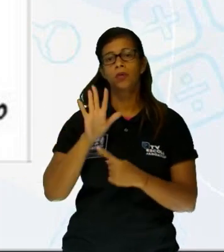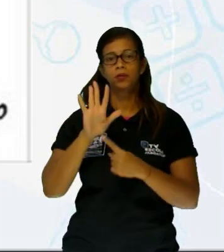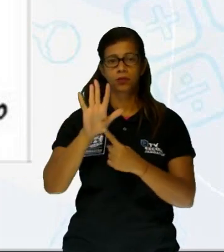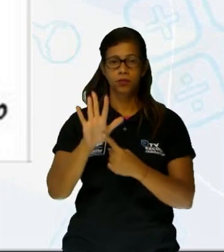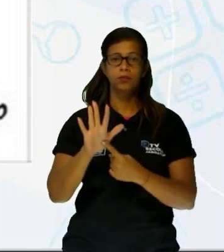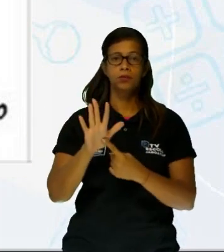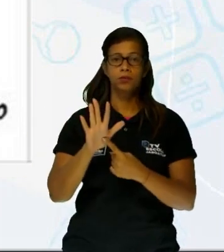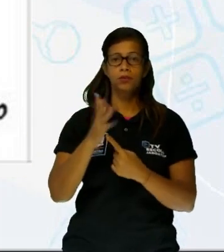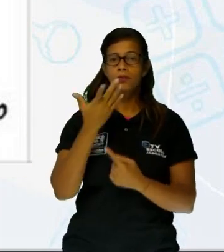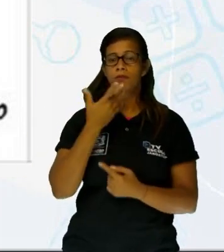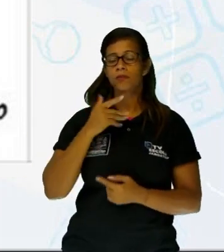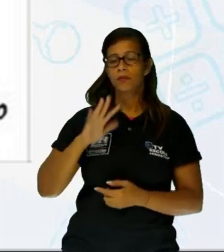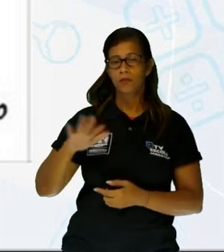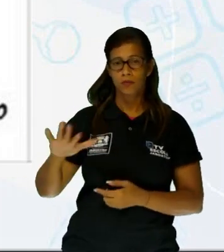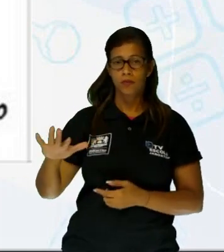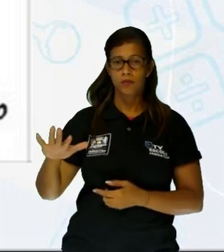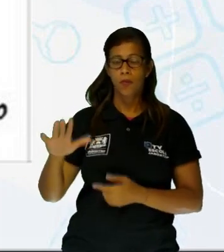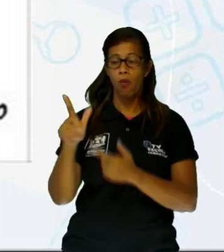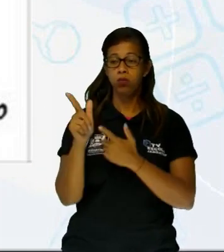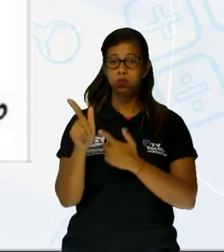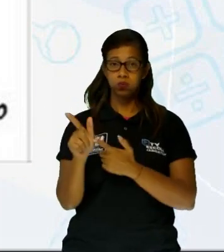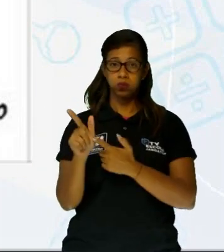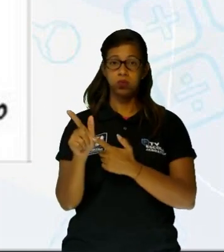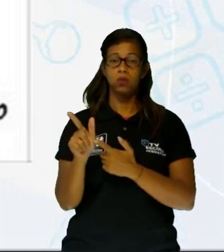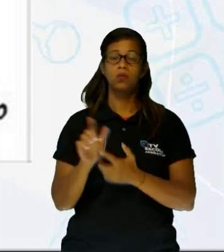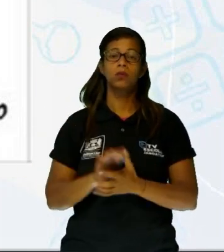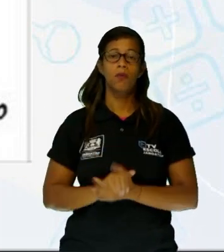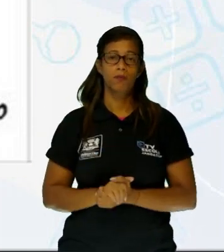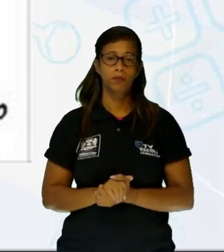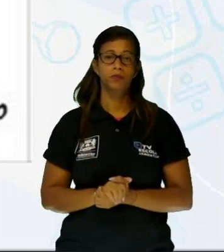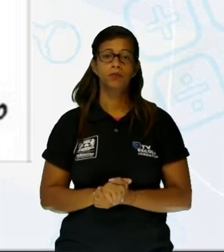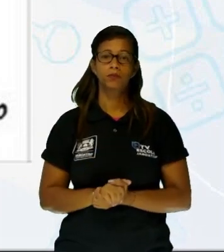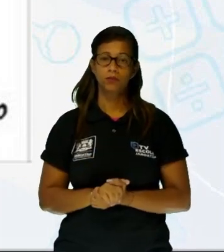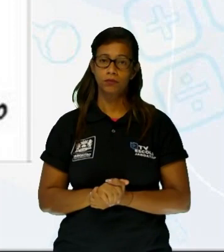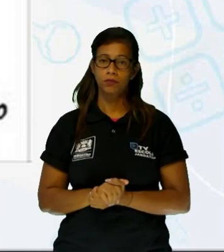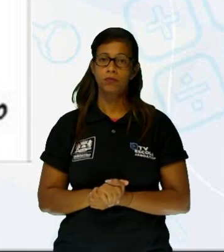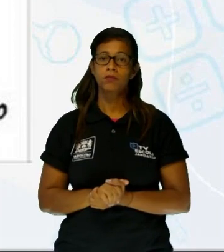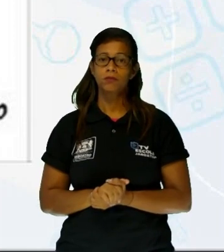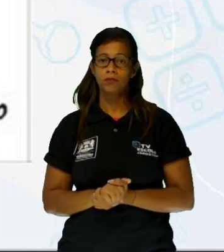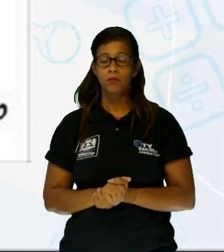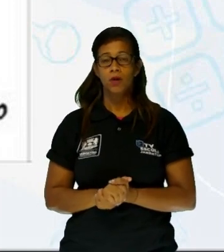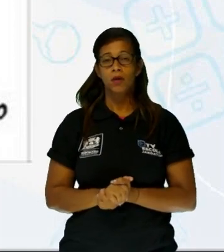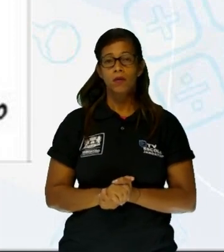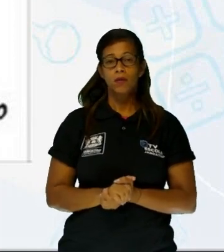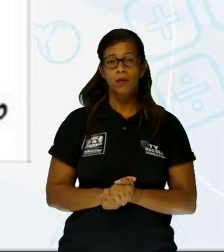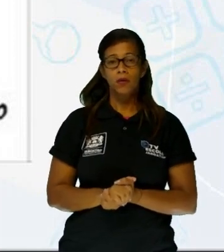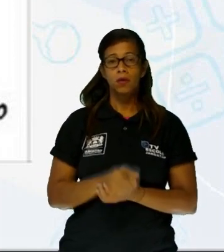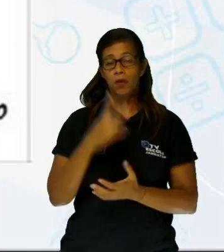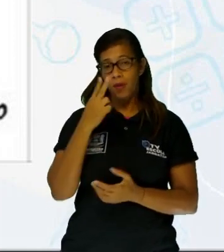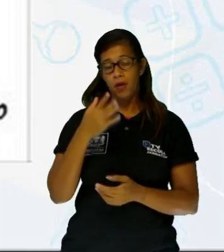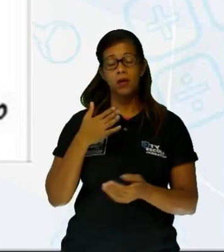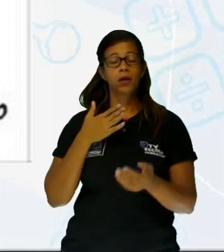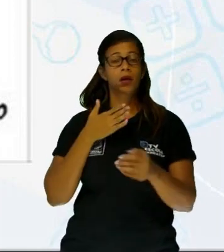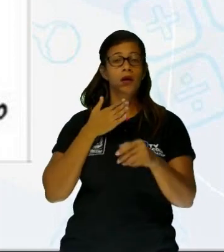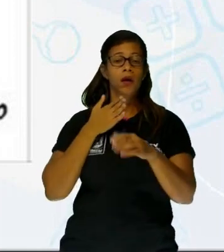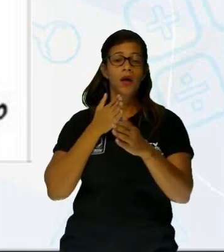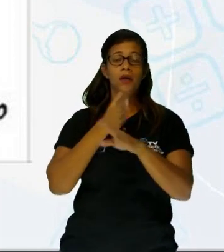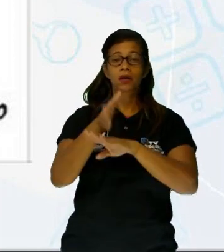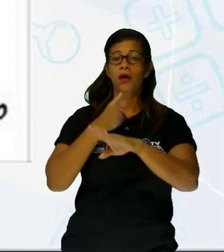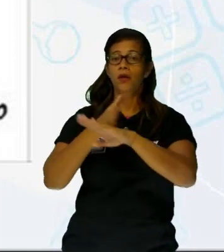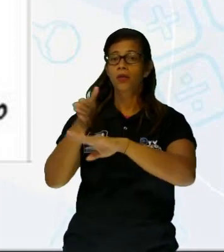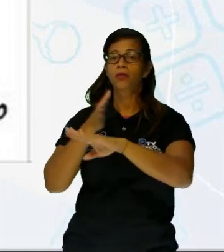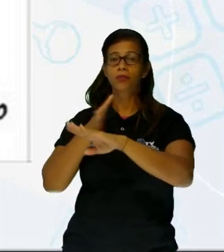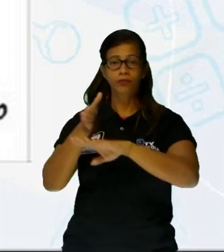carregando arma, né, de calibre grande e ele parece ter acesso a esse tipo de armamento. O que poderia configurar aí uma